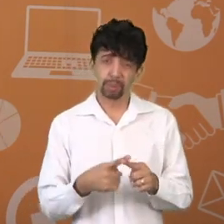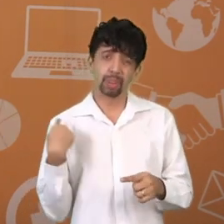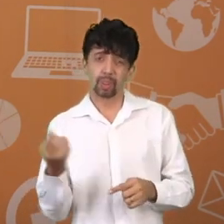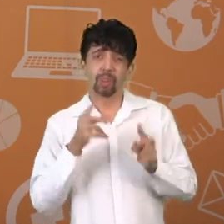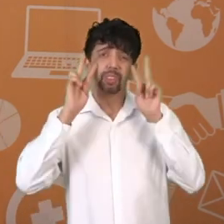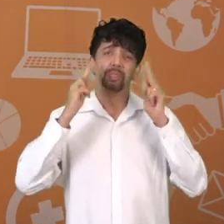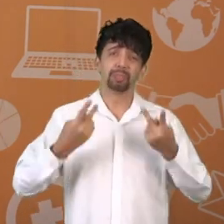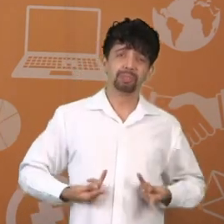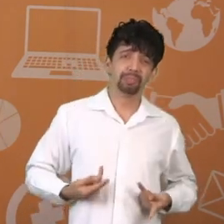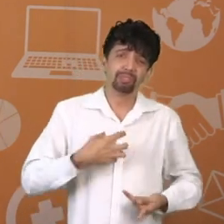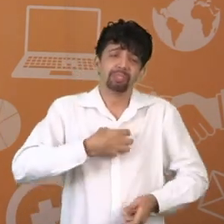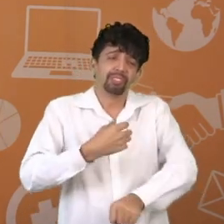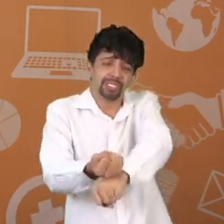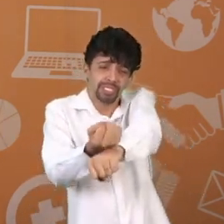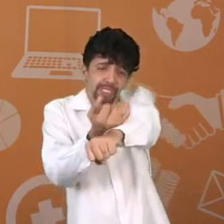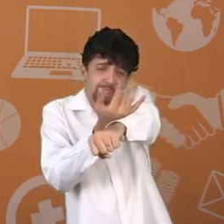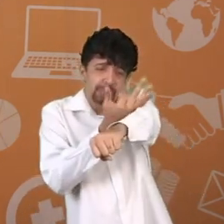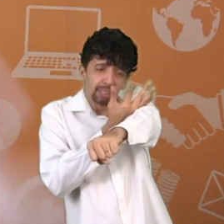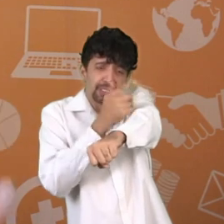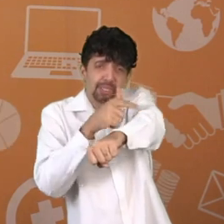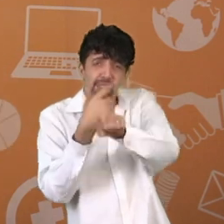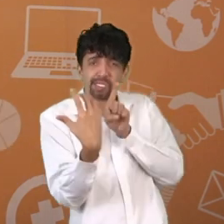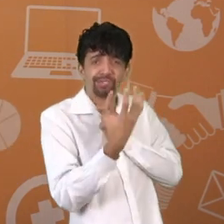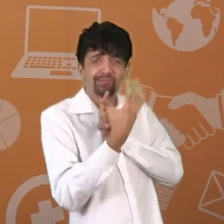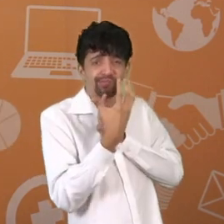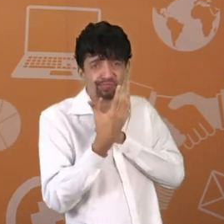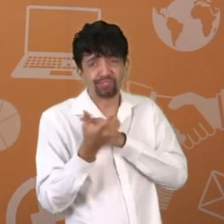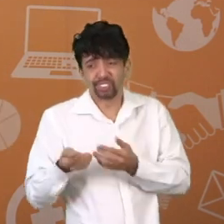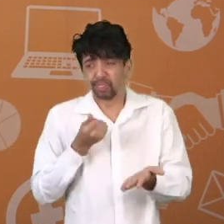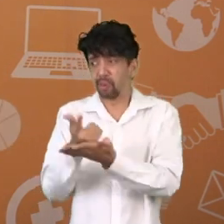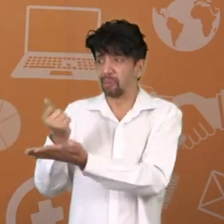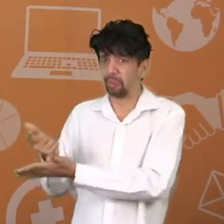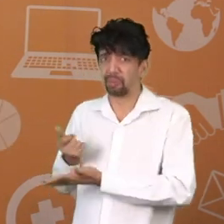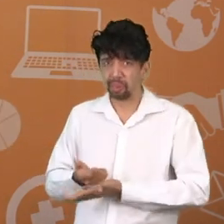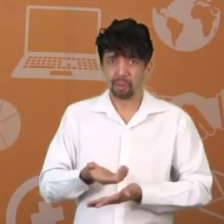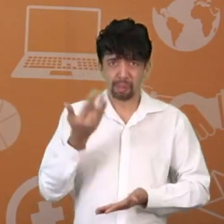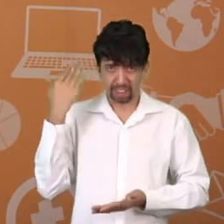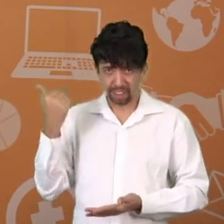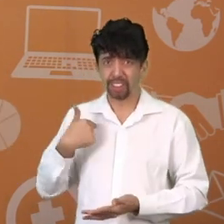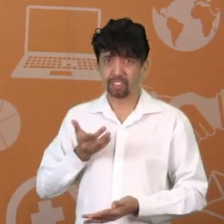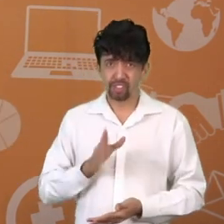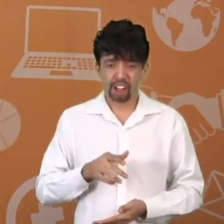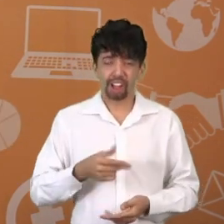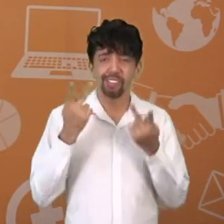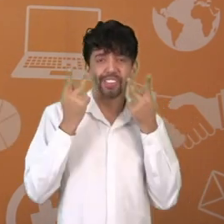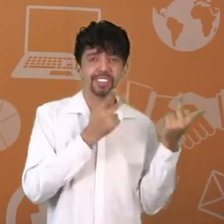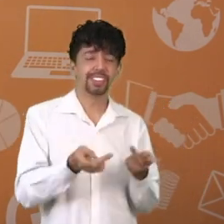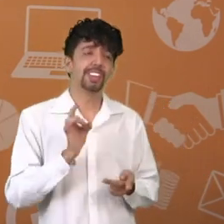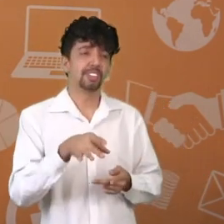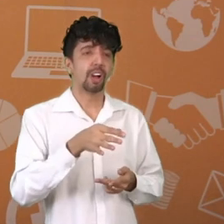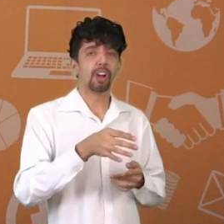seres humanos, somos emotivos. A emoção faz a gente comprar. Eu já comprei apartamento visitando,